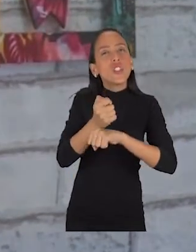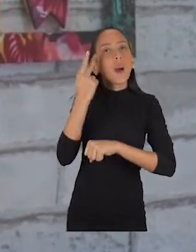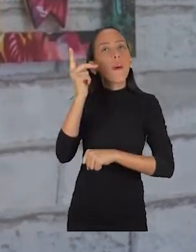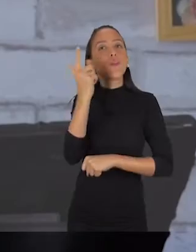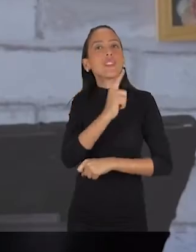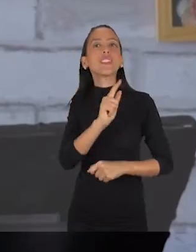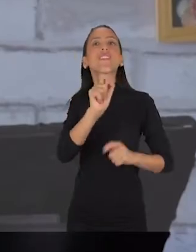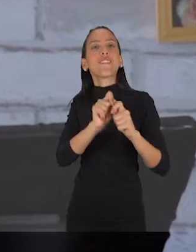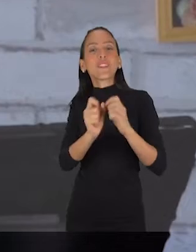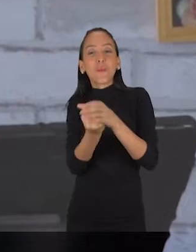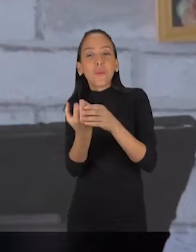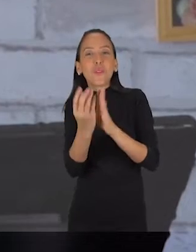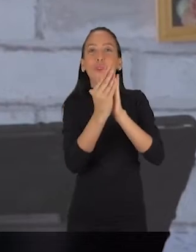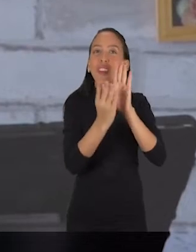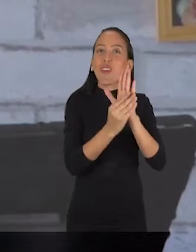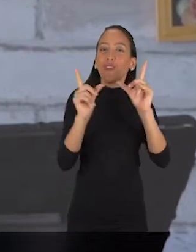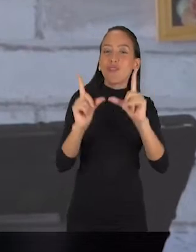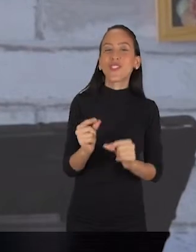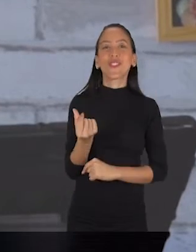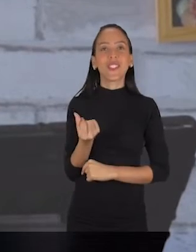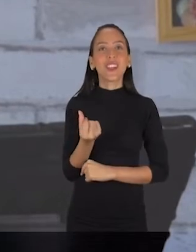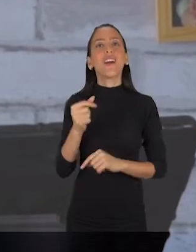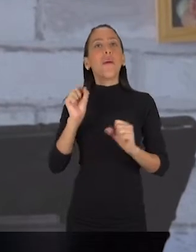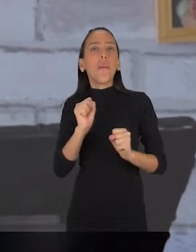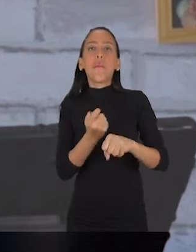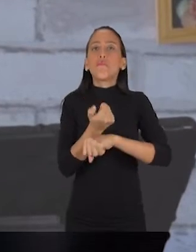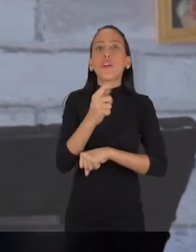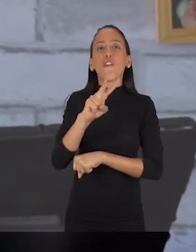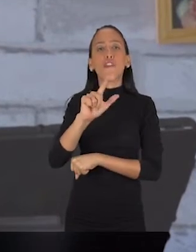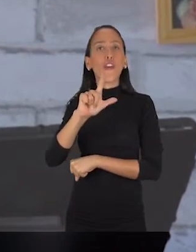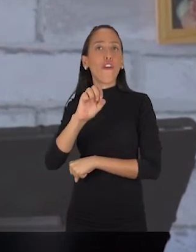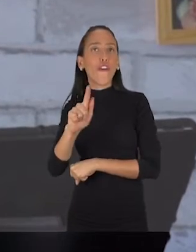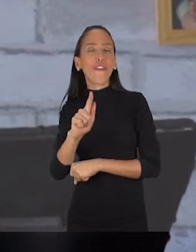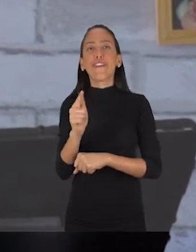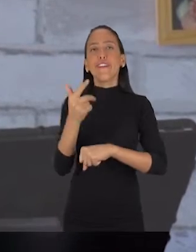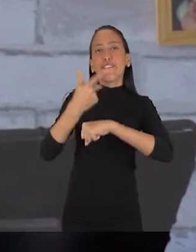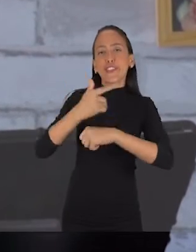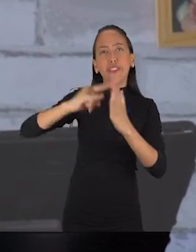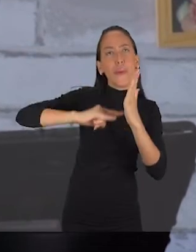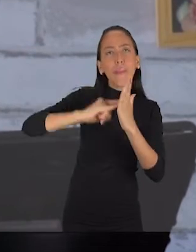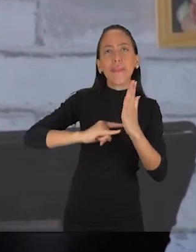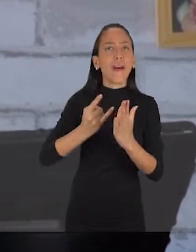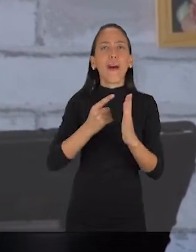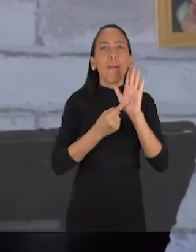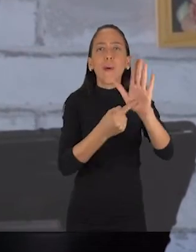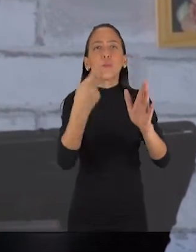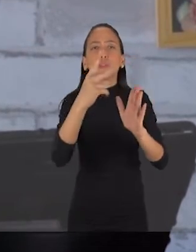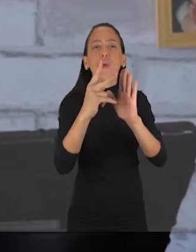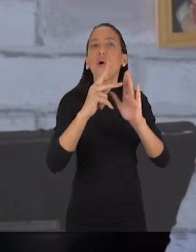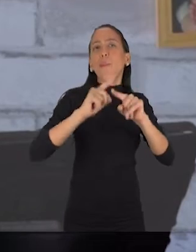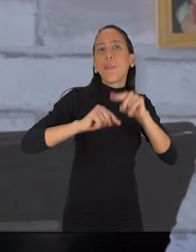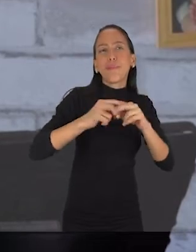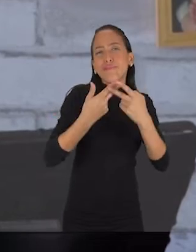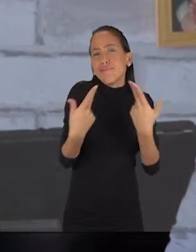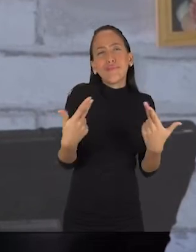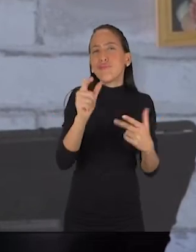de baixo custo. E essas dicas podem servir para vlog, para vídeo documentário, para apresentação de produto, para o que você quiser. Então,